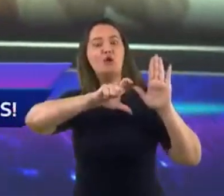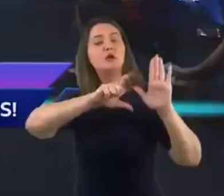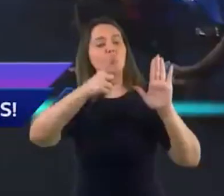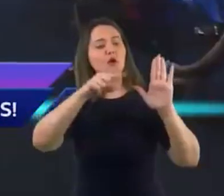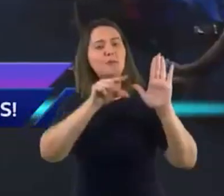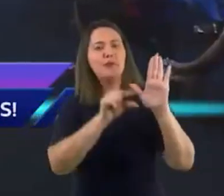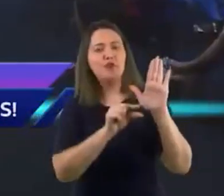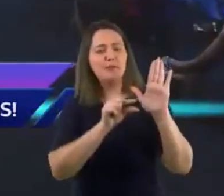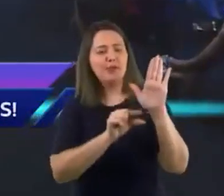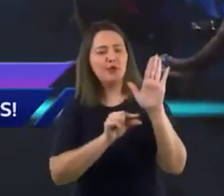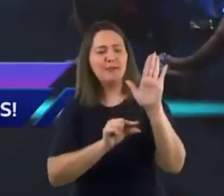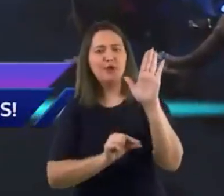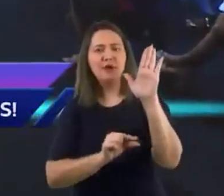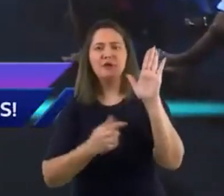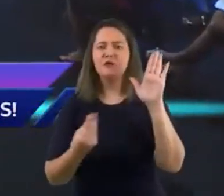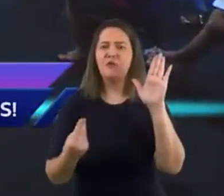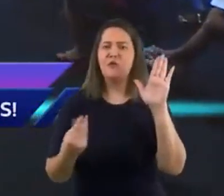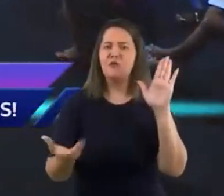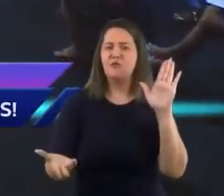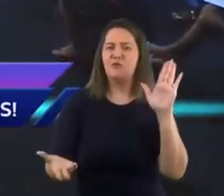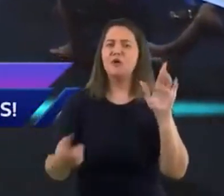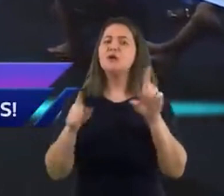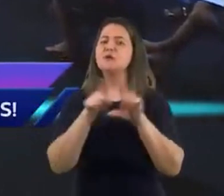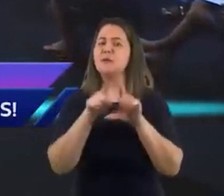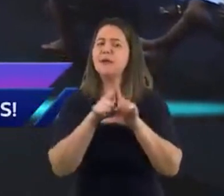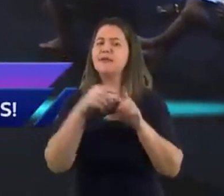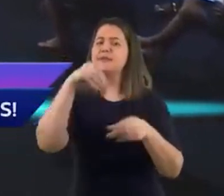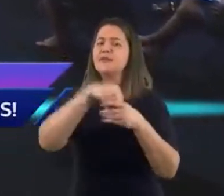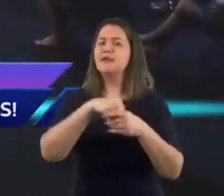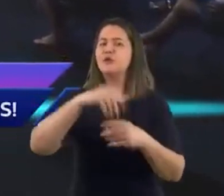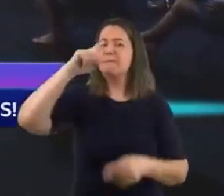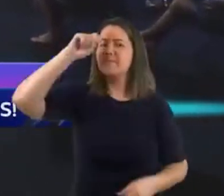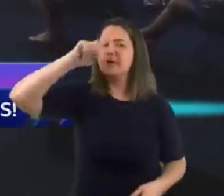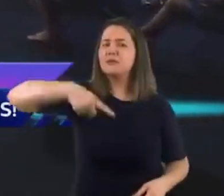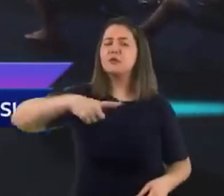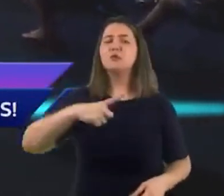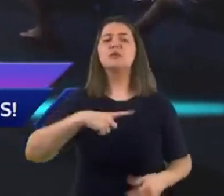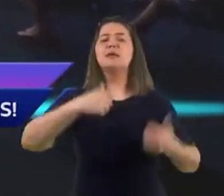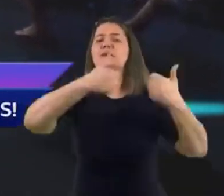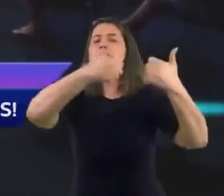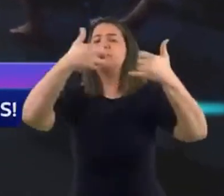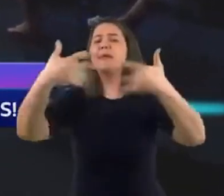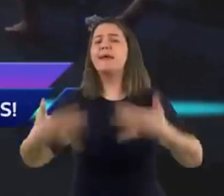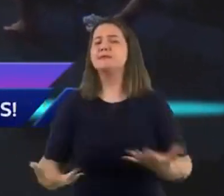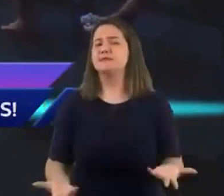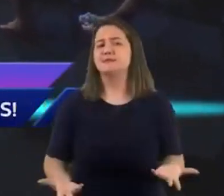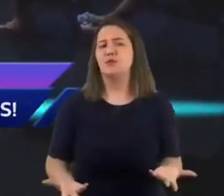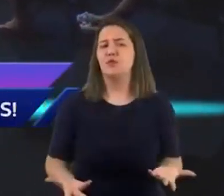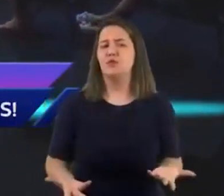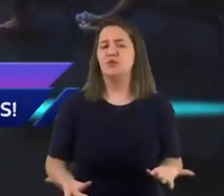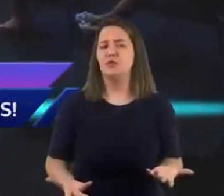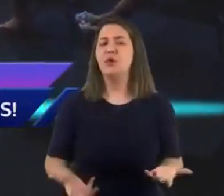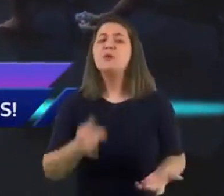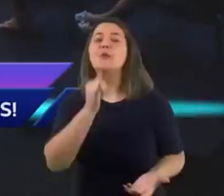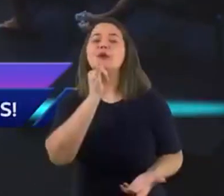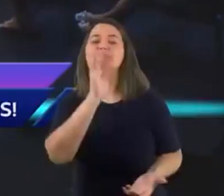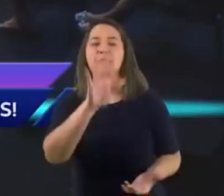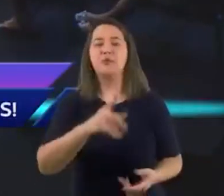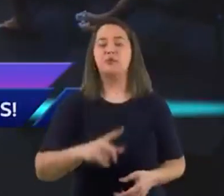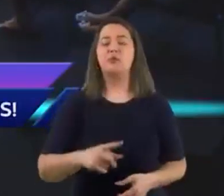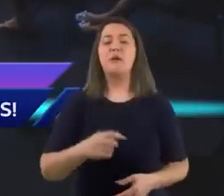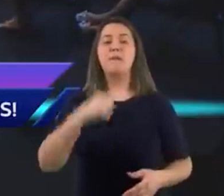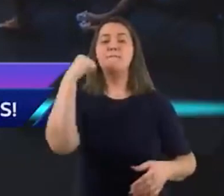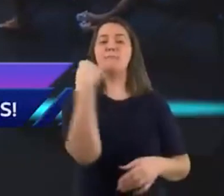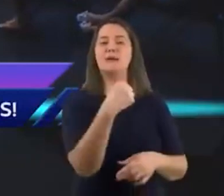aqui, e no mandamento ainda tem uma explicação porque você tem que obedecer, não tem nos outros, quando eu falo assim,